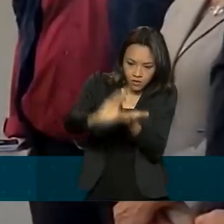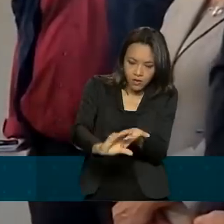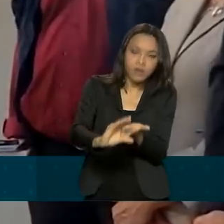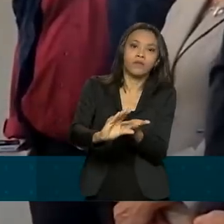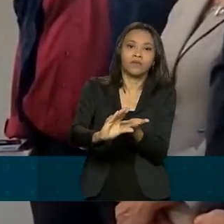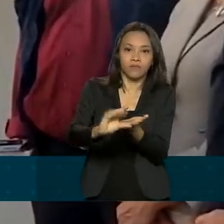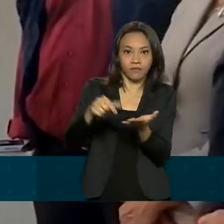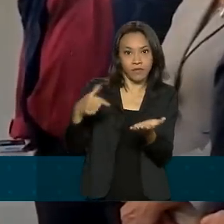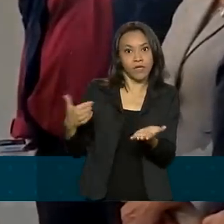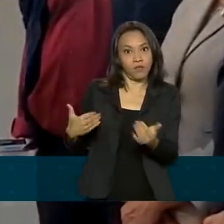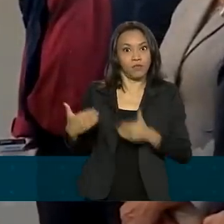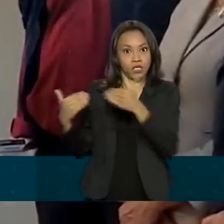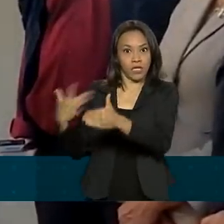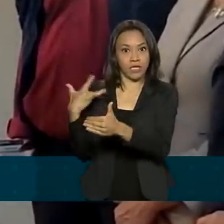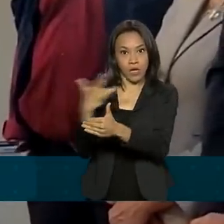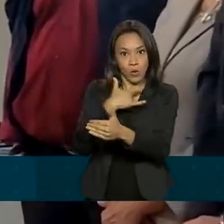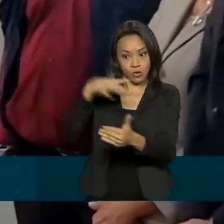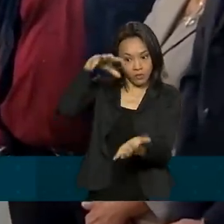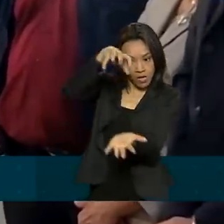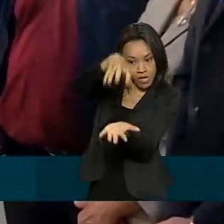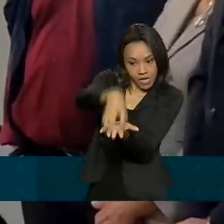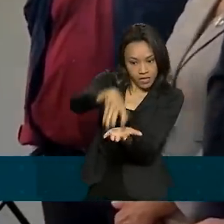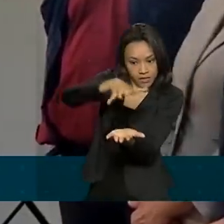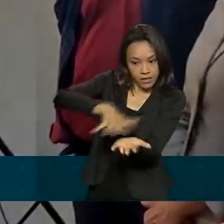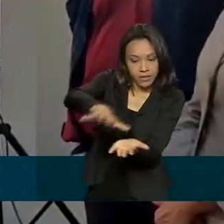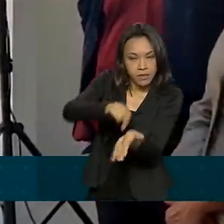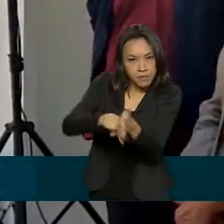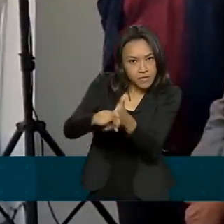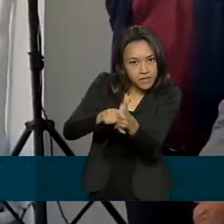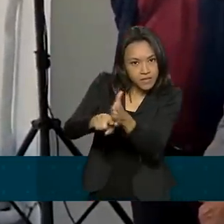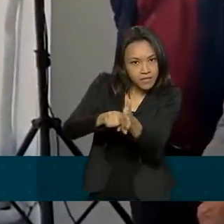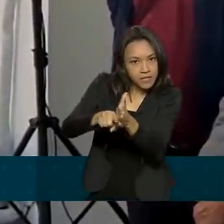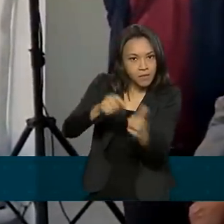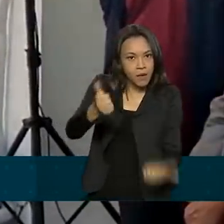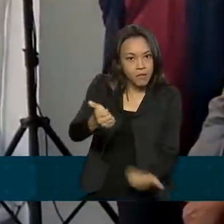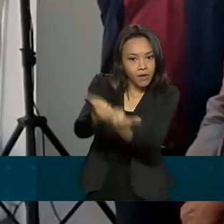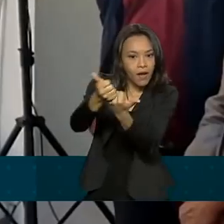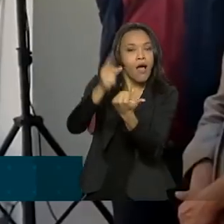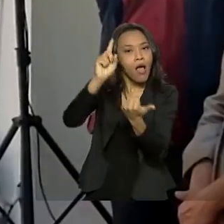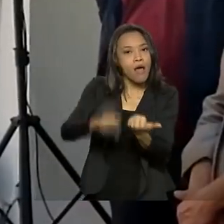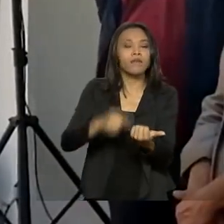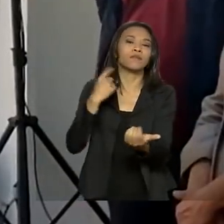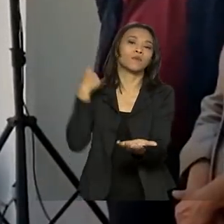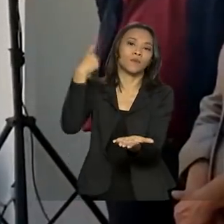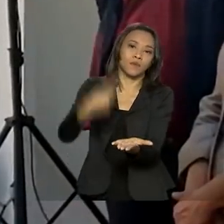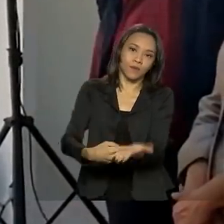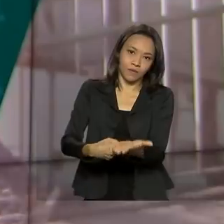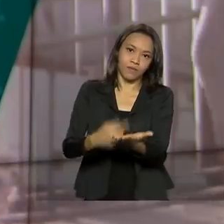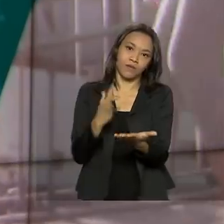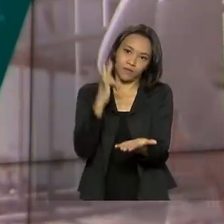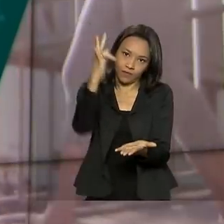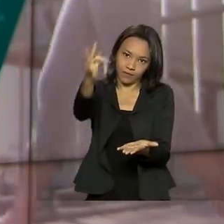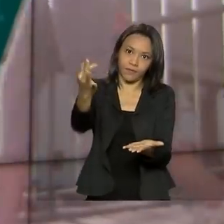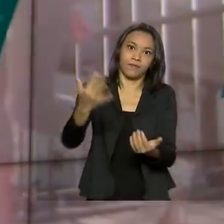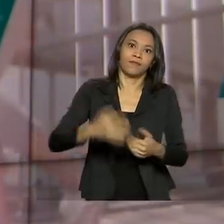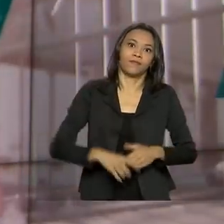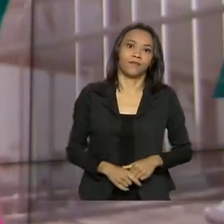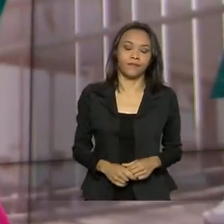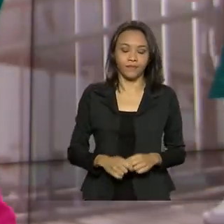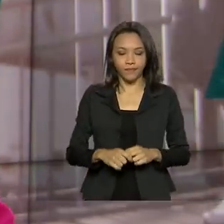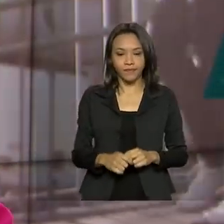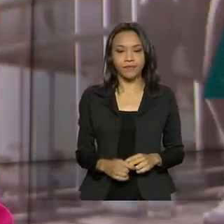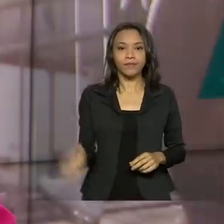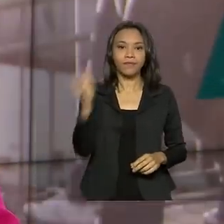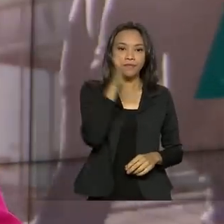biobanco é um compromisso com o presente, mas é sobretudo um compromisso com o futuro. O